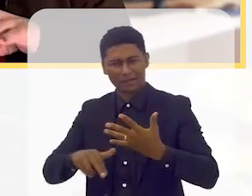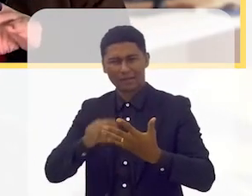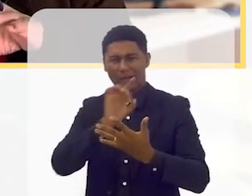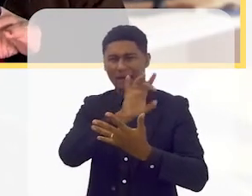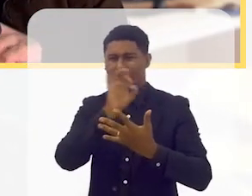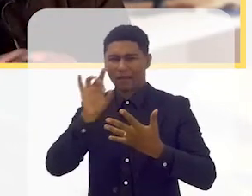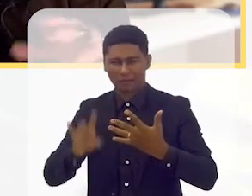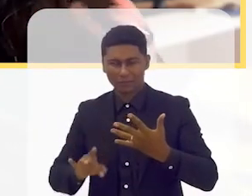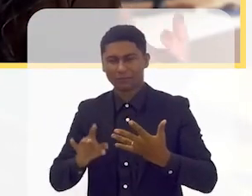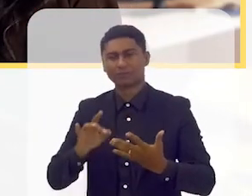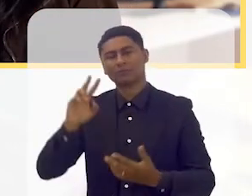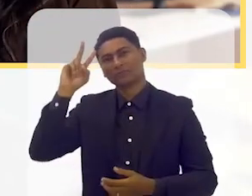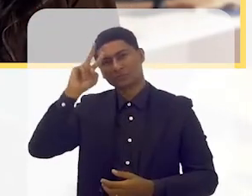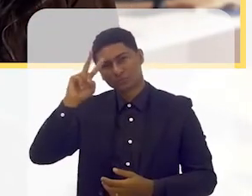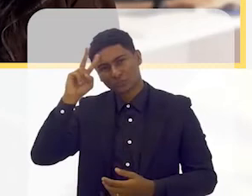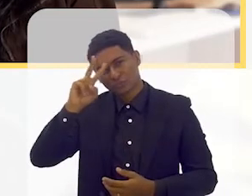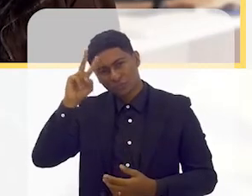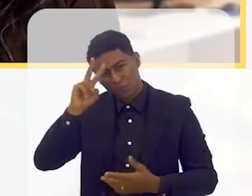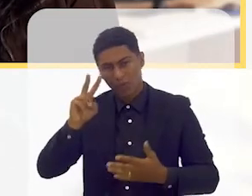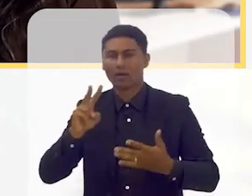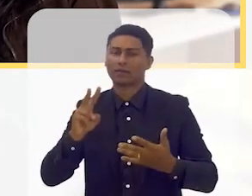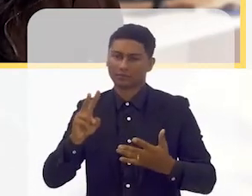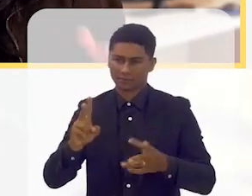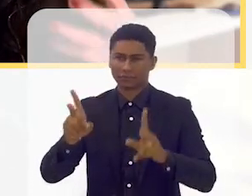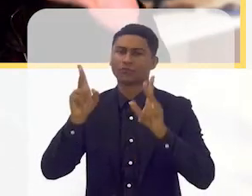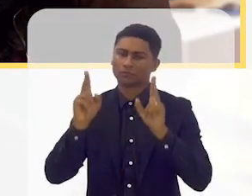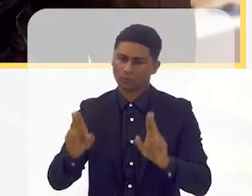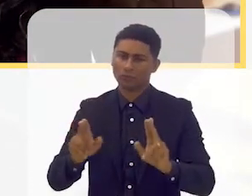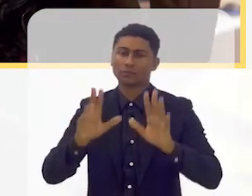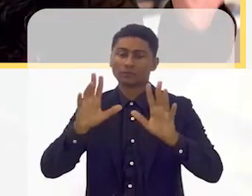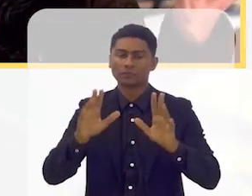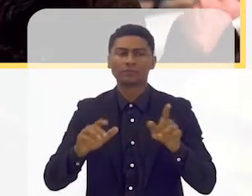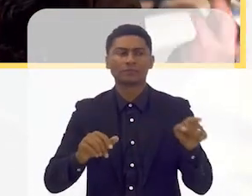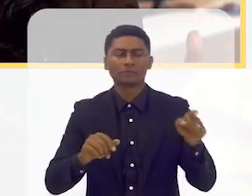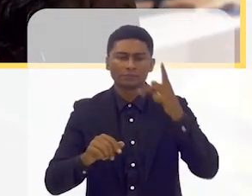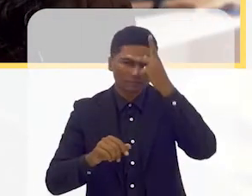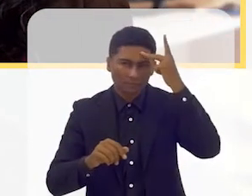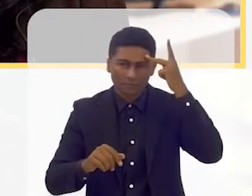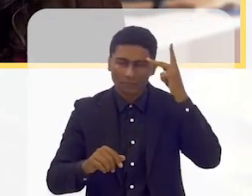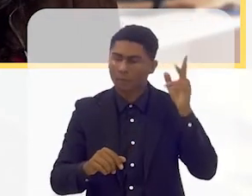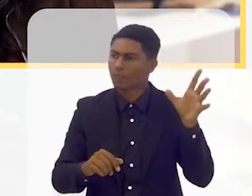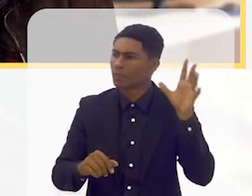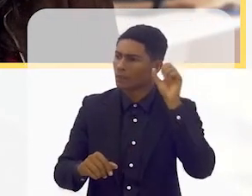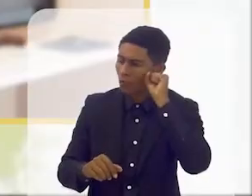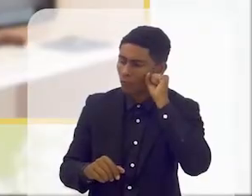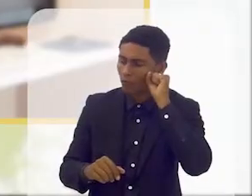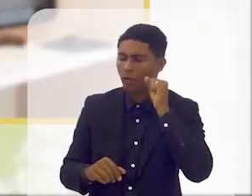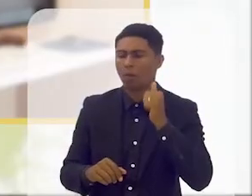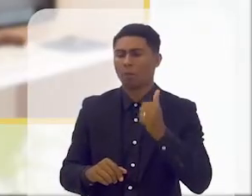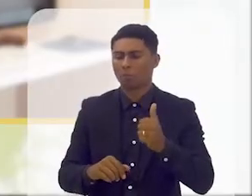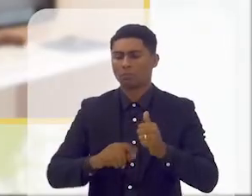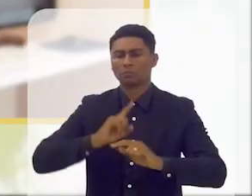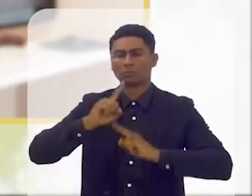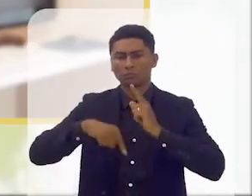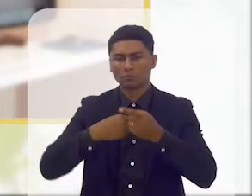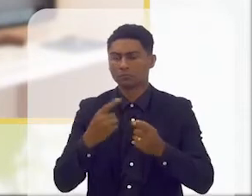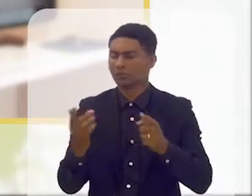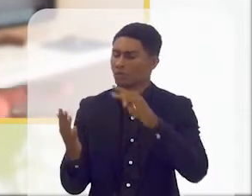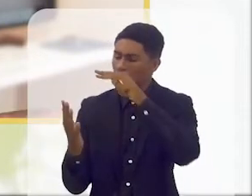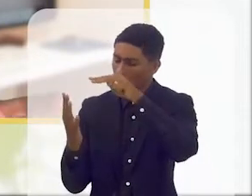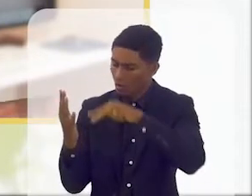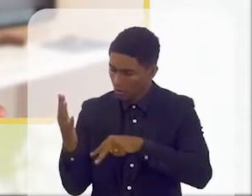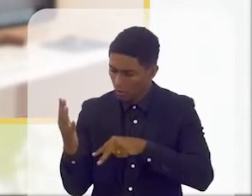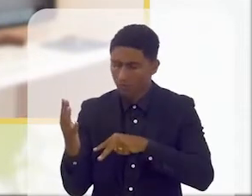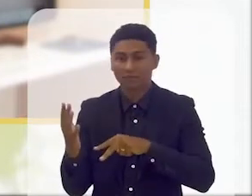sendo a mesma história digamos assim aquele que ouve que depois vai ler é como